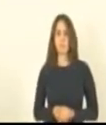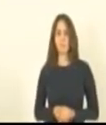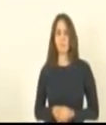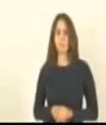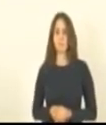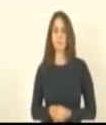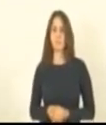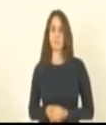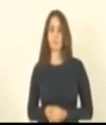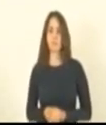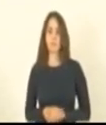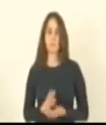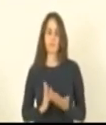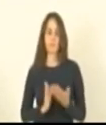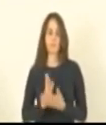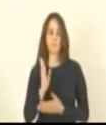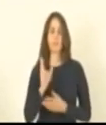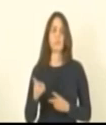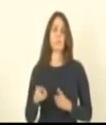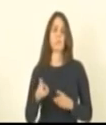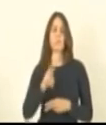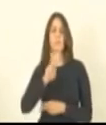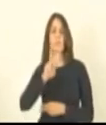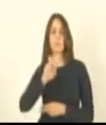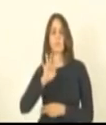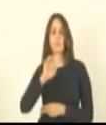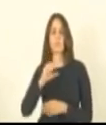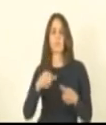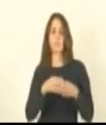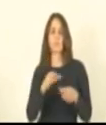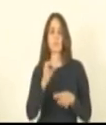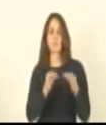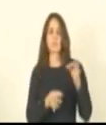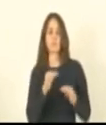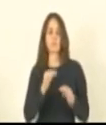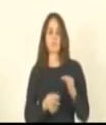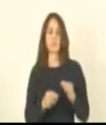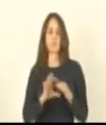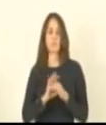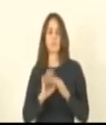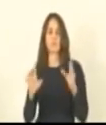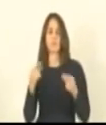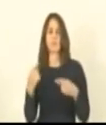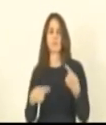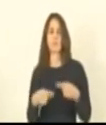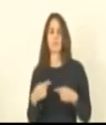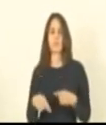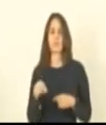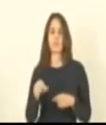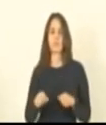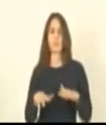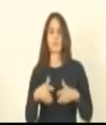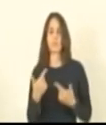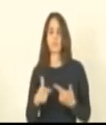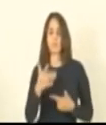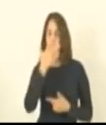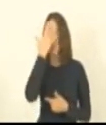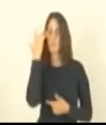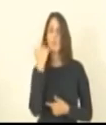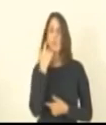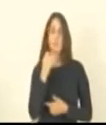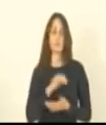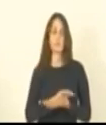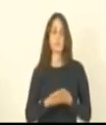devolvido aprovado pela manutenção do veto na CCJ coloca a matéria em discussão no plenário não havendo quem queira discutir